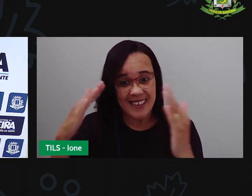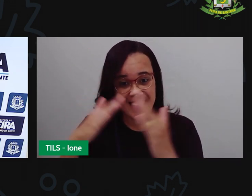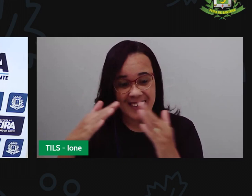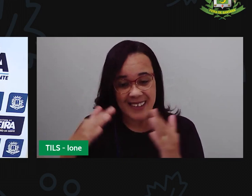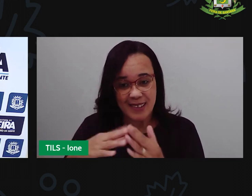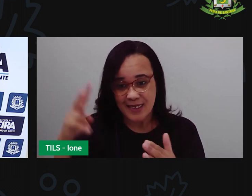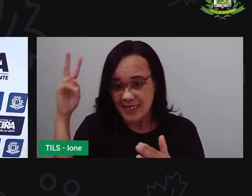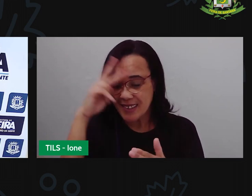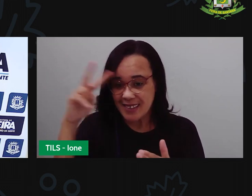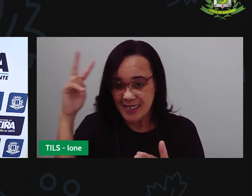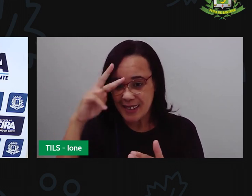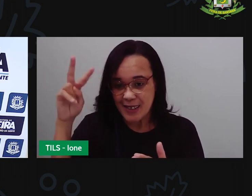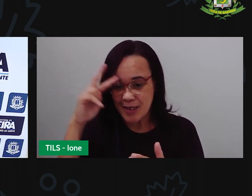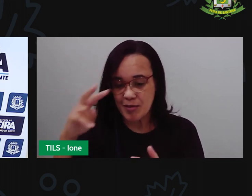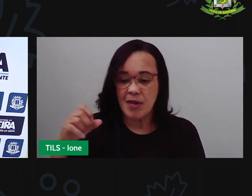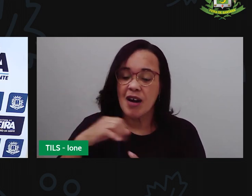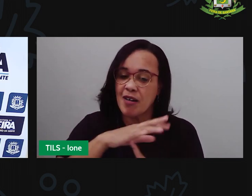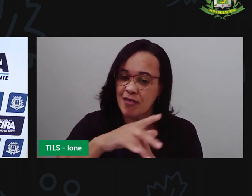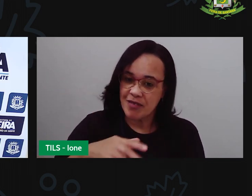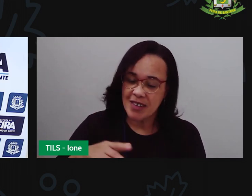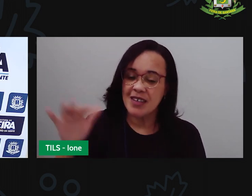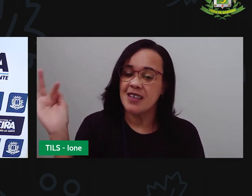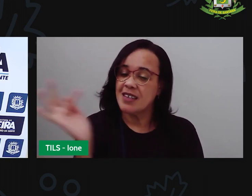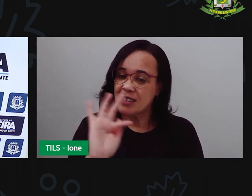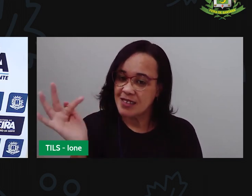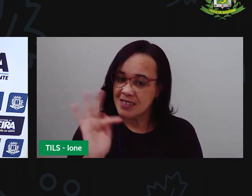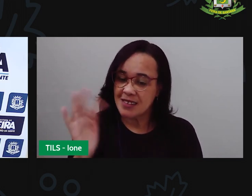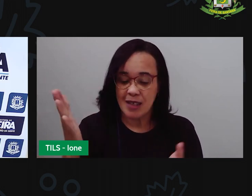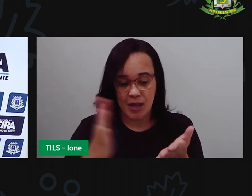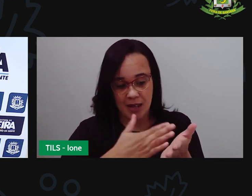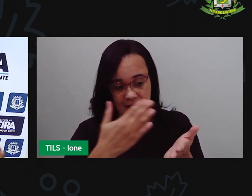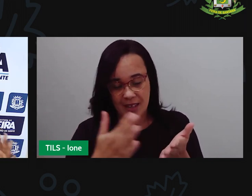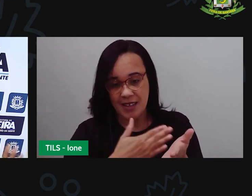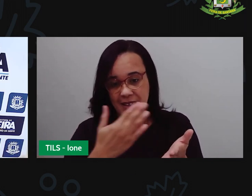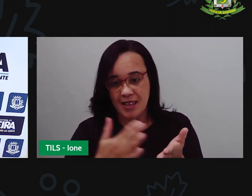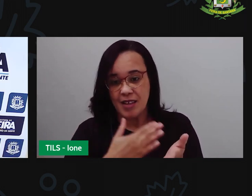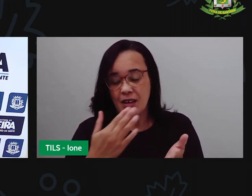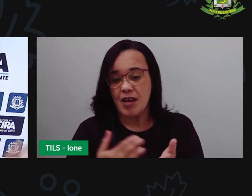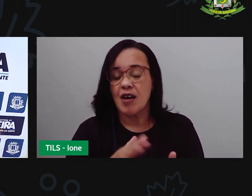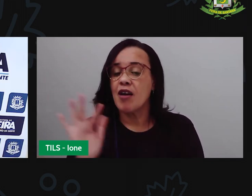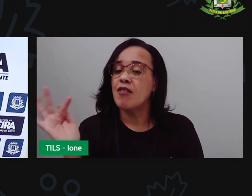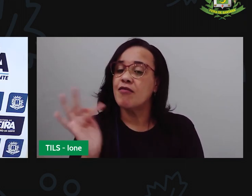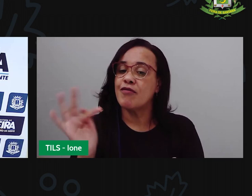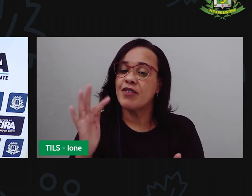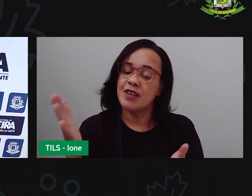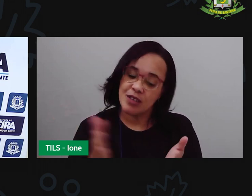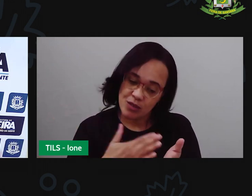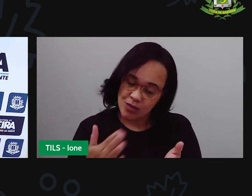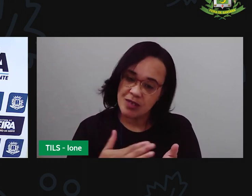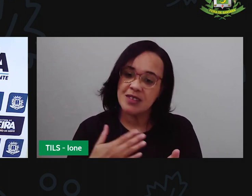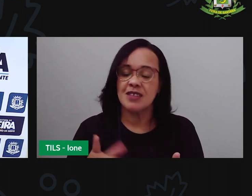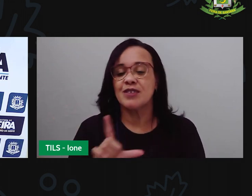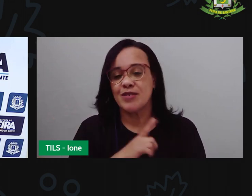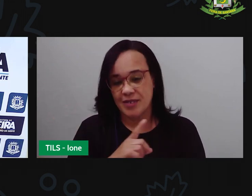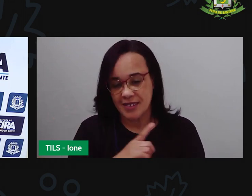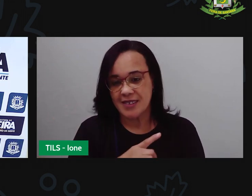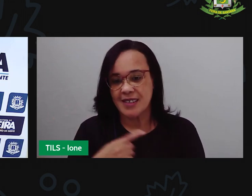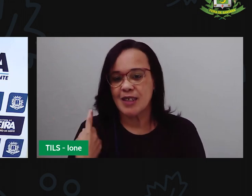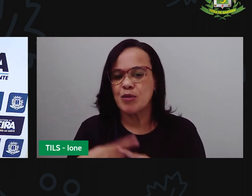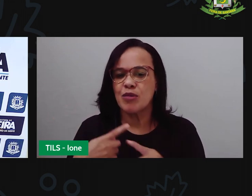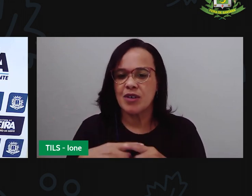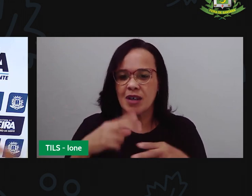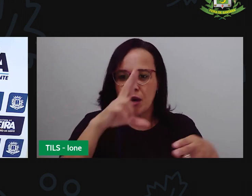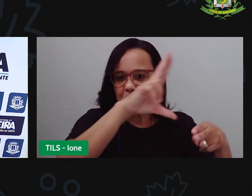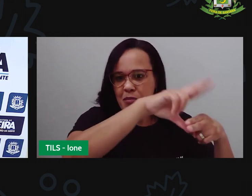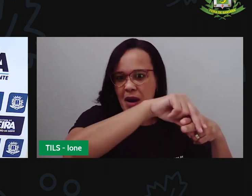virtual, mostrando a praça do cordel, onde tem aí a apresentação completa de vários cordelos.